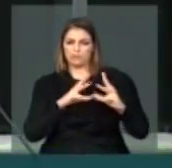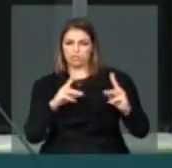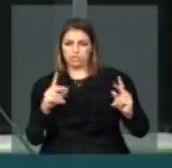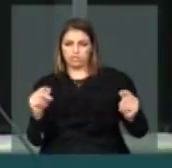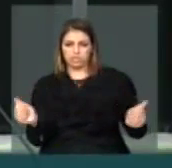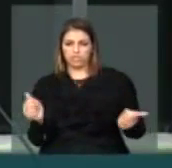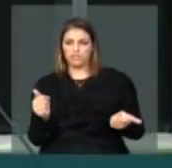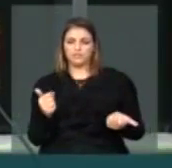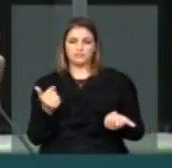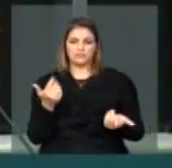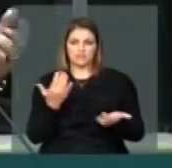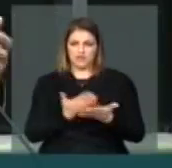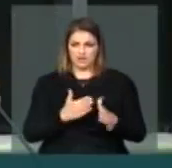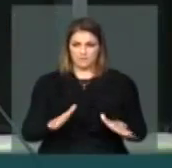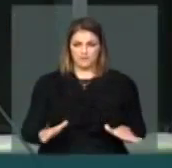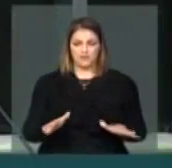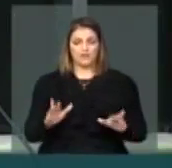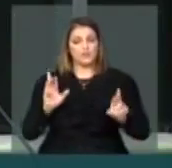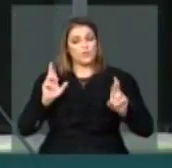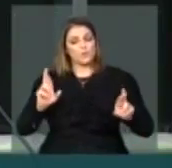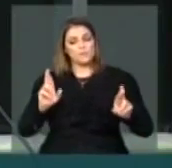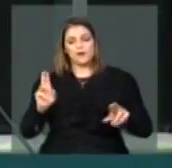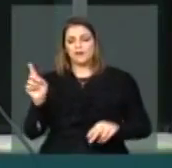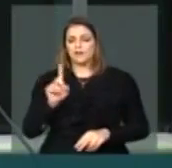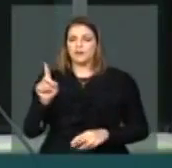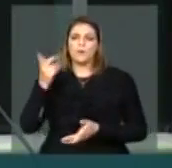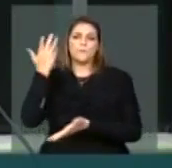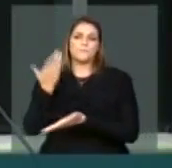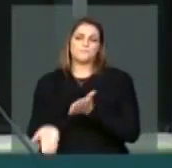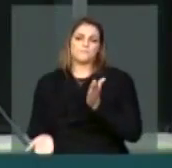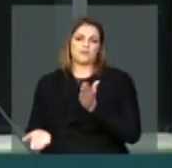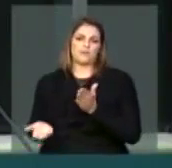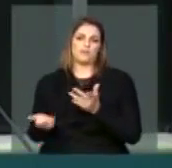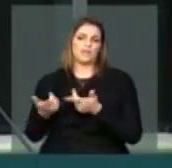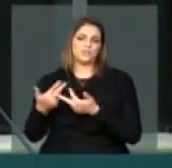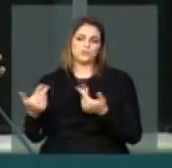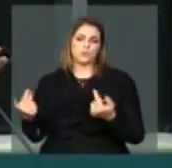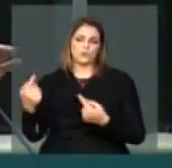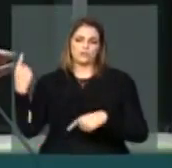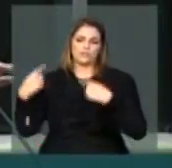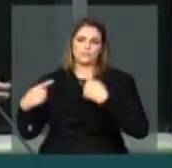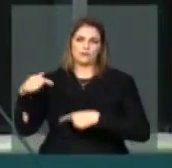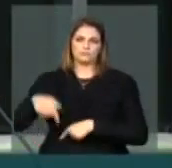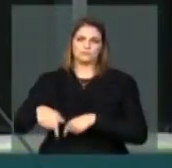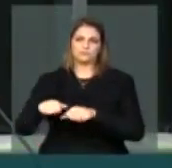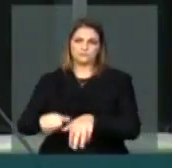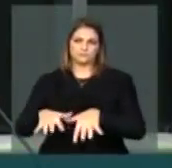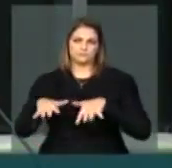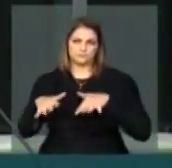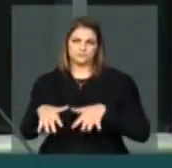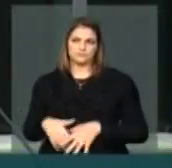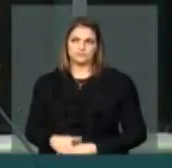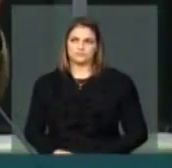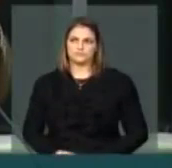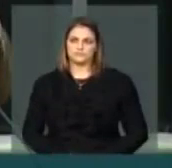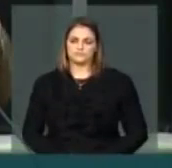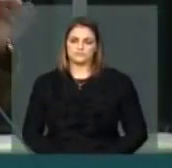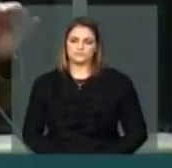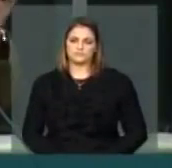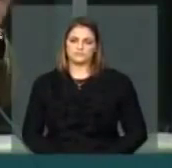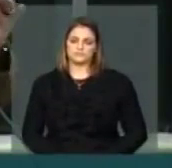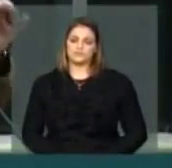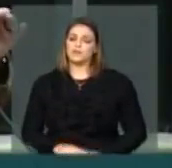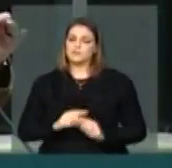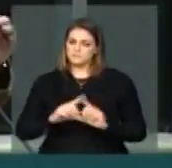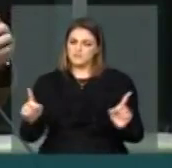ela não se reflita na precariedade dos debates aqui. Mas vejo com muito pessimismo, faço essa